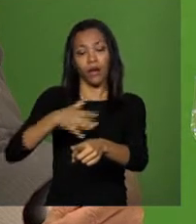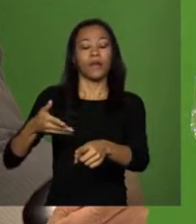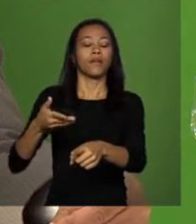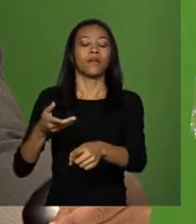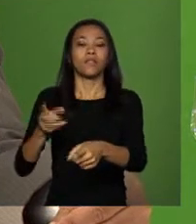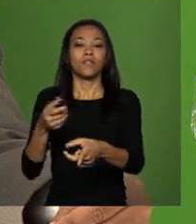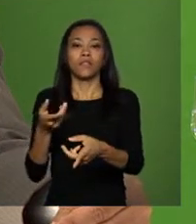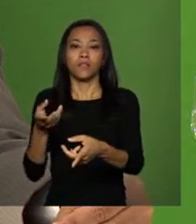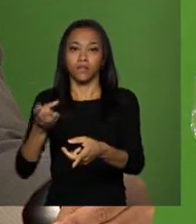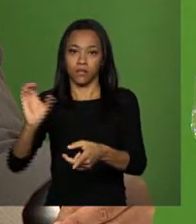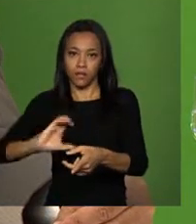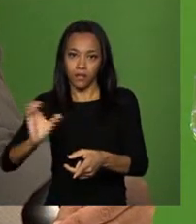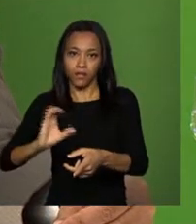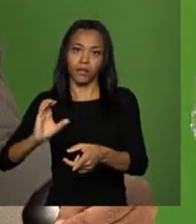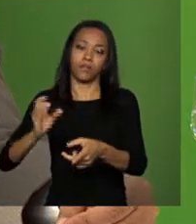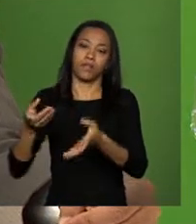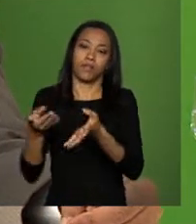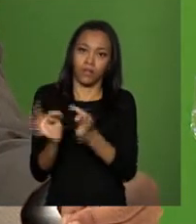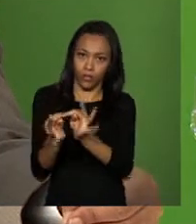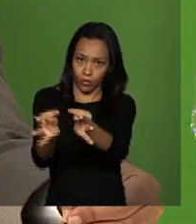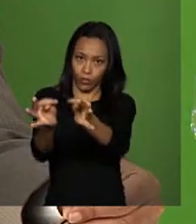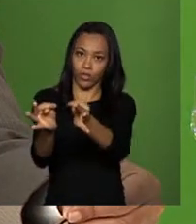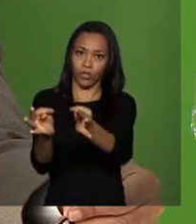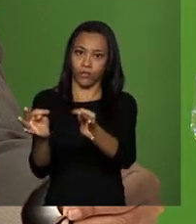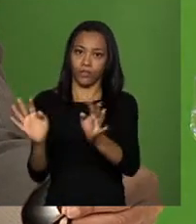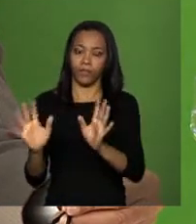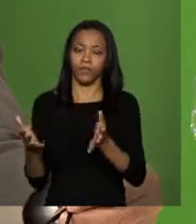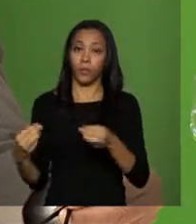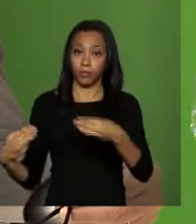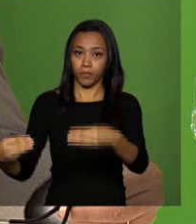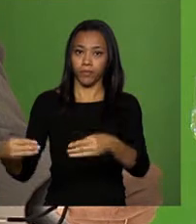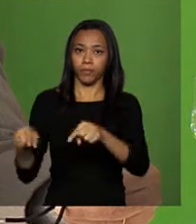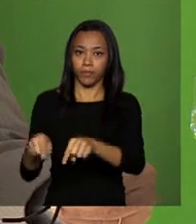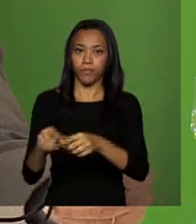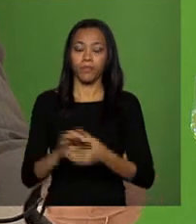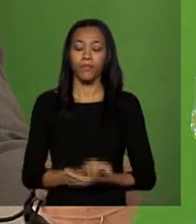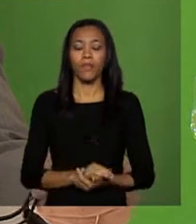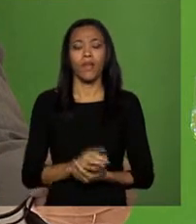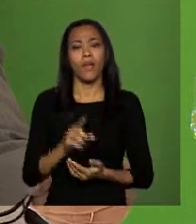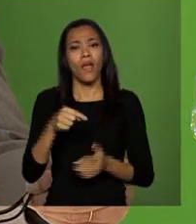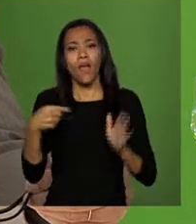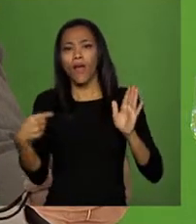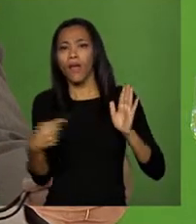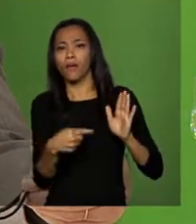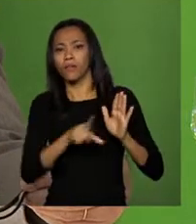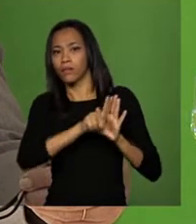inovação é que é uma legislação que